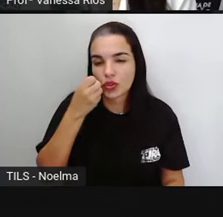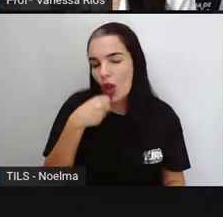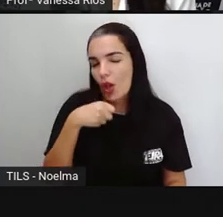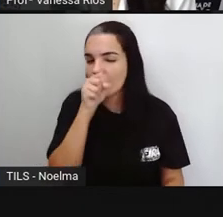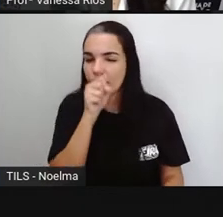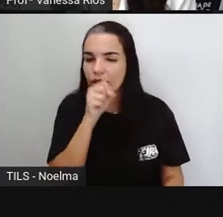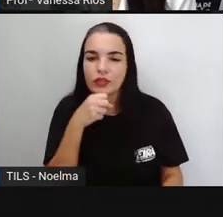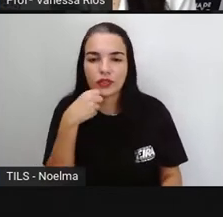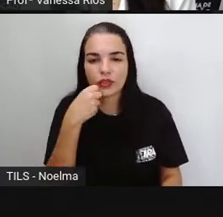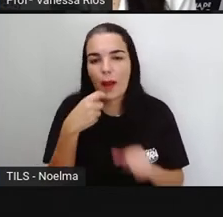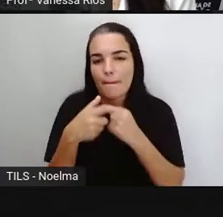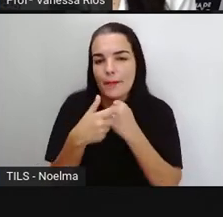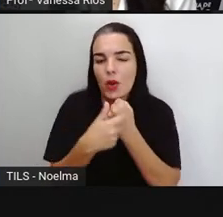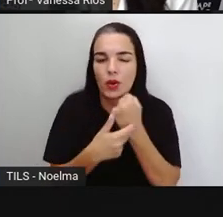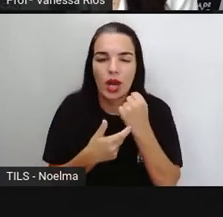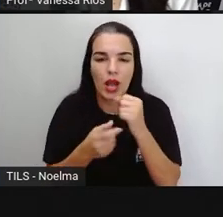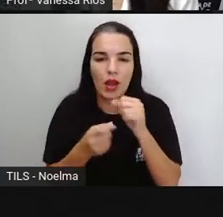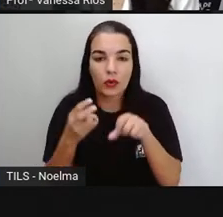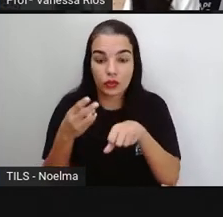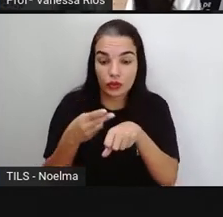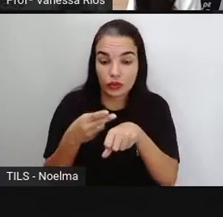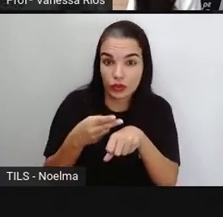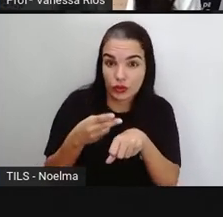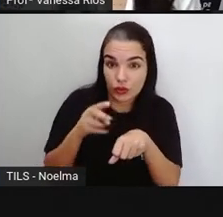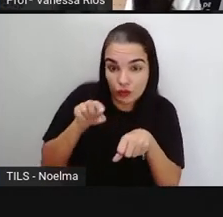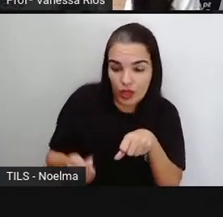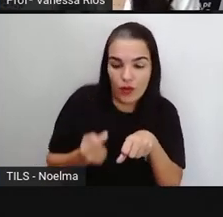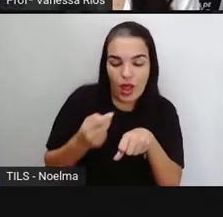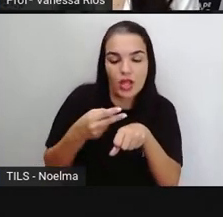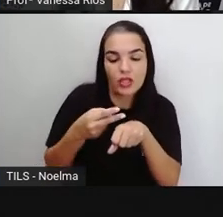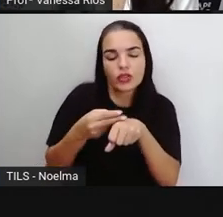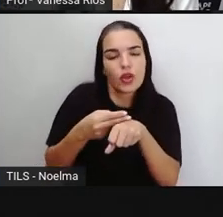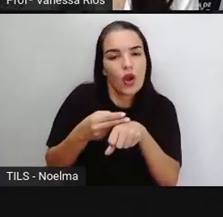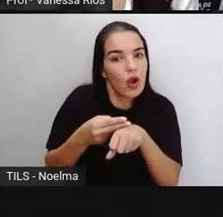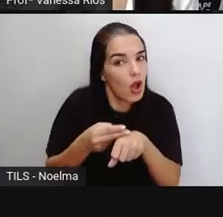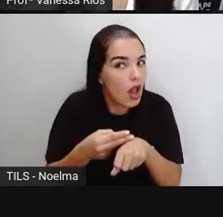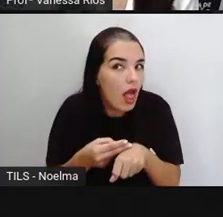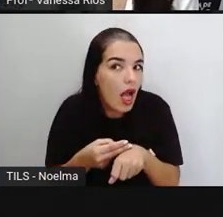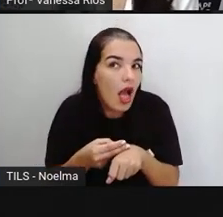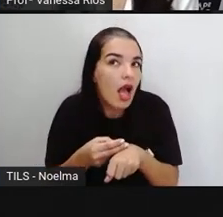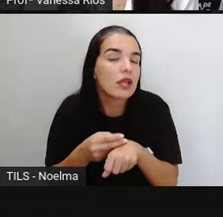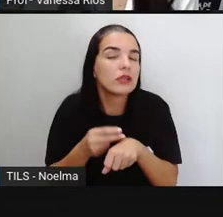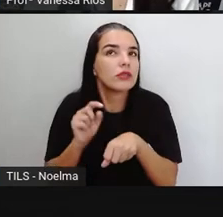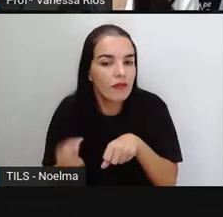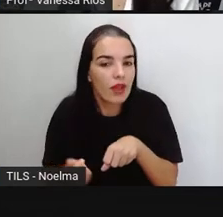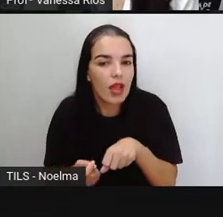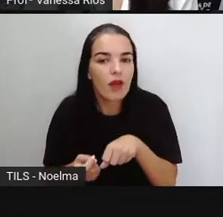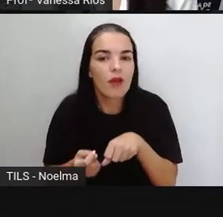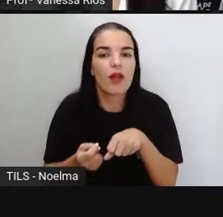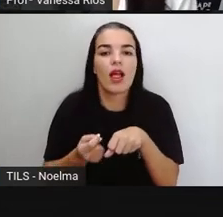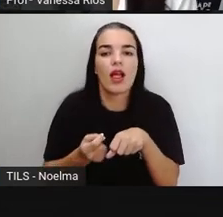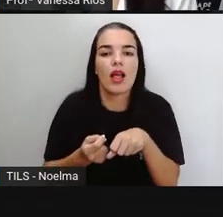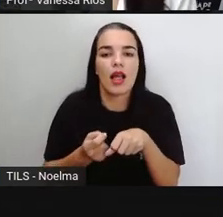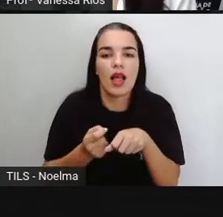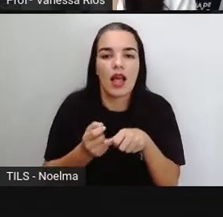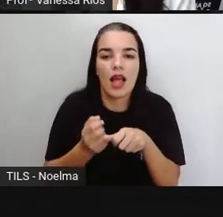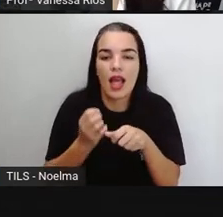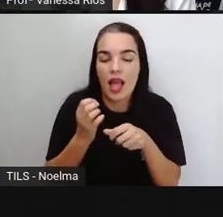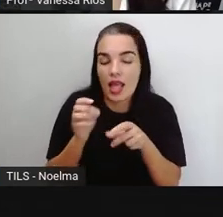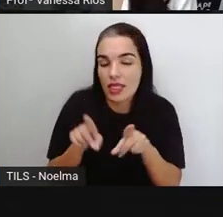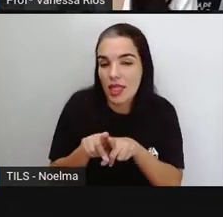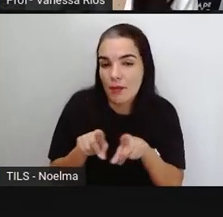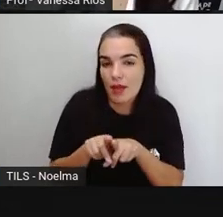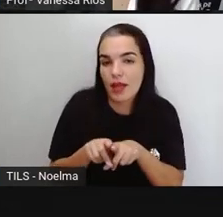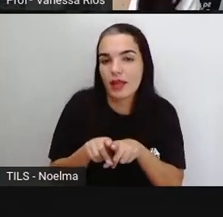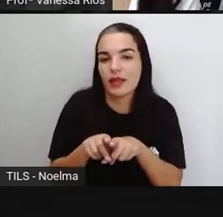chocolate, amendoim e flocos. Então, a gente percebe a pausa na leitura, mas a gente percebe também que está separando itens,